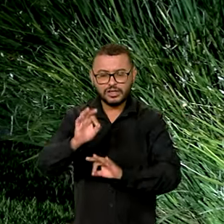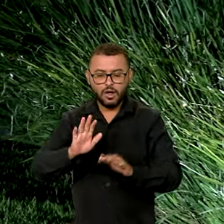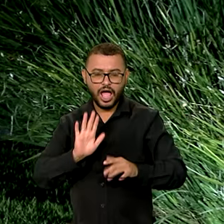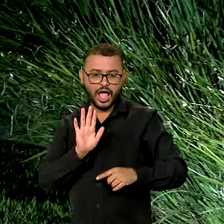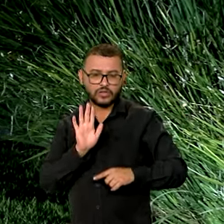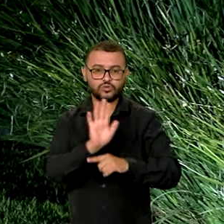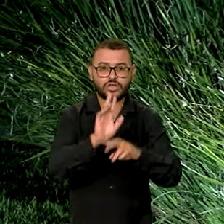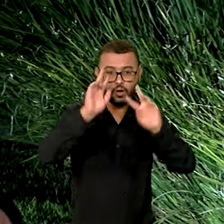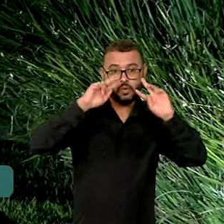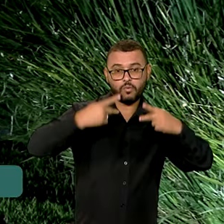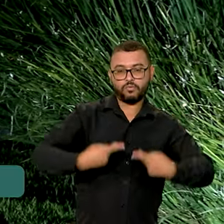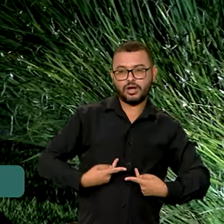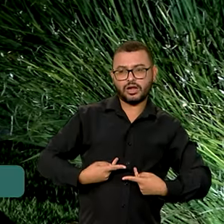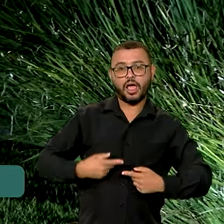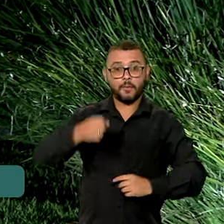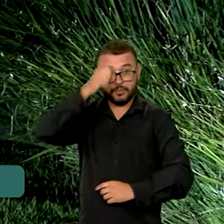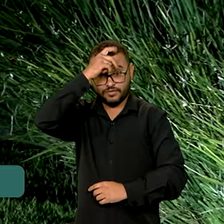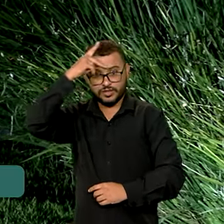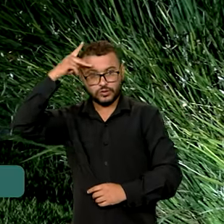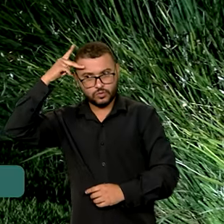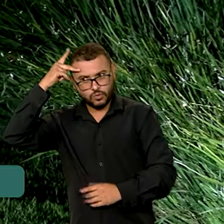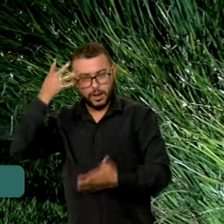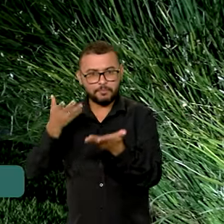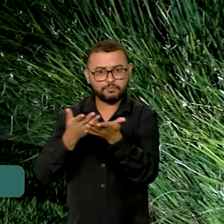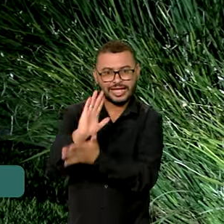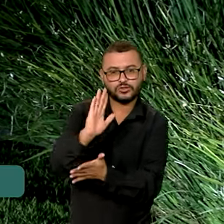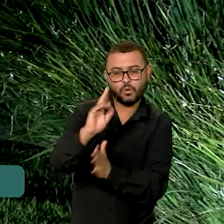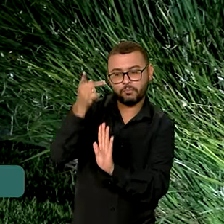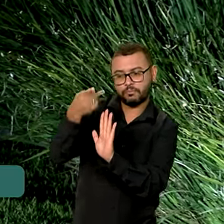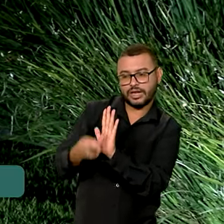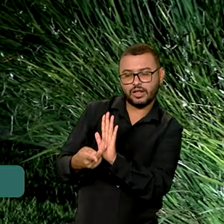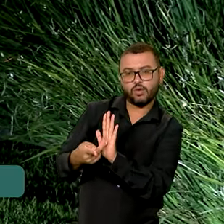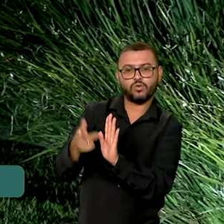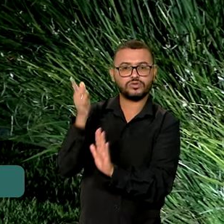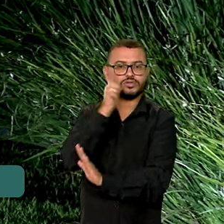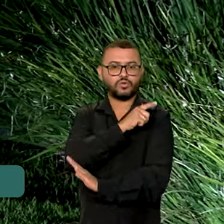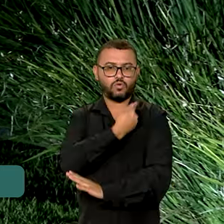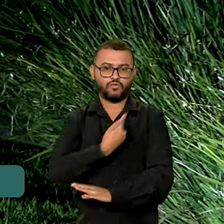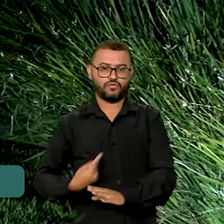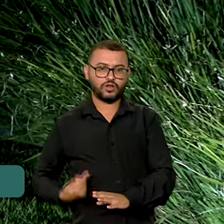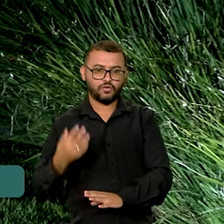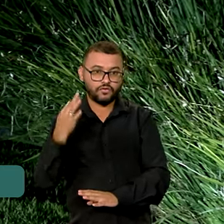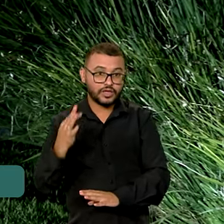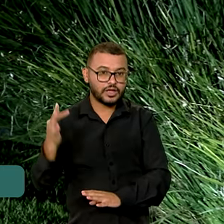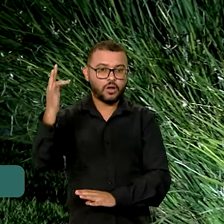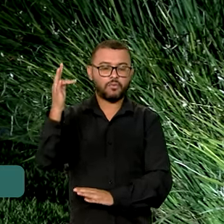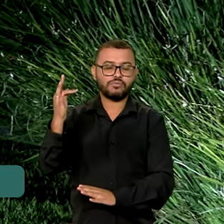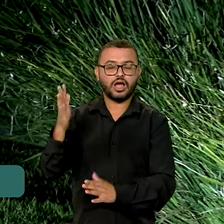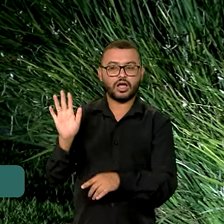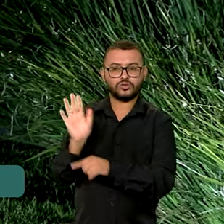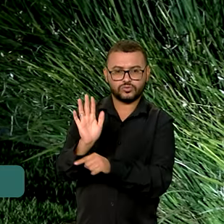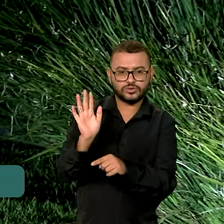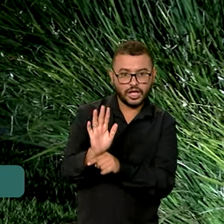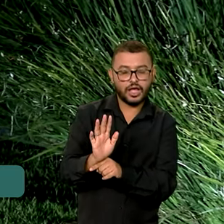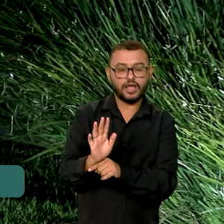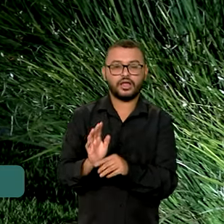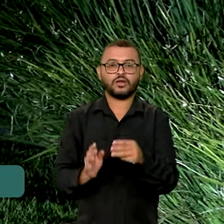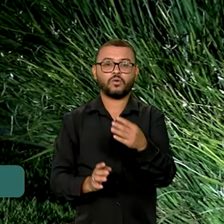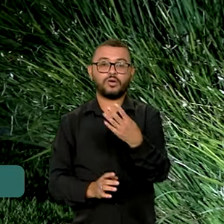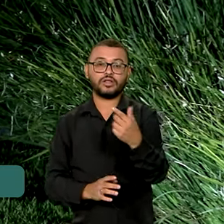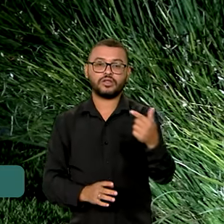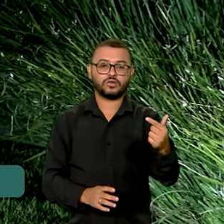apresentados pelas prefeituras foram aprovados pelo governo federal. Já entre os 42 planos de